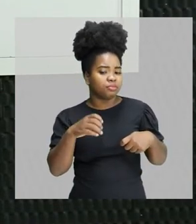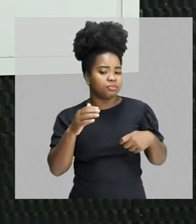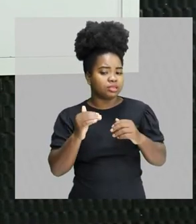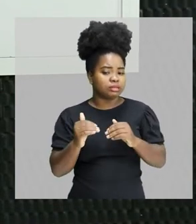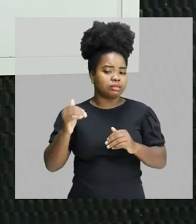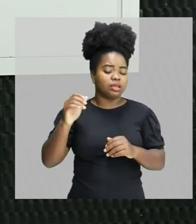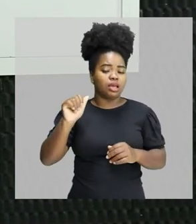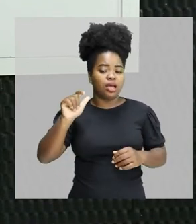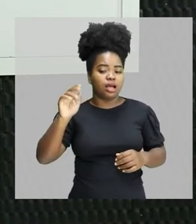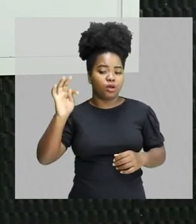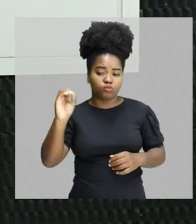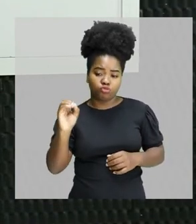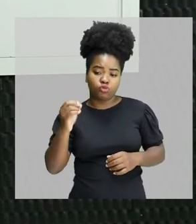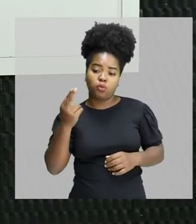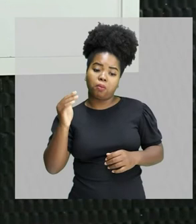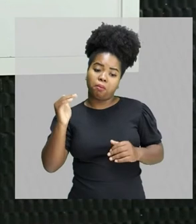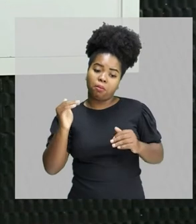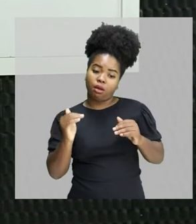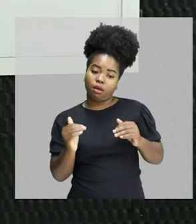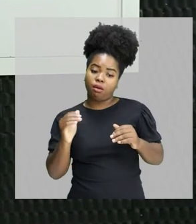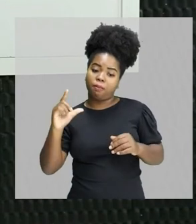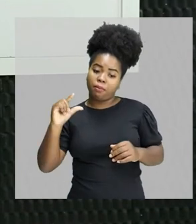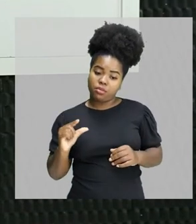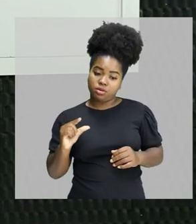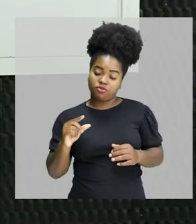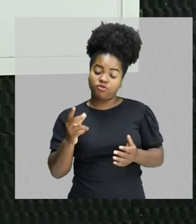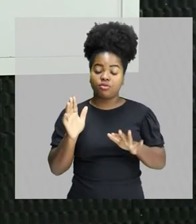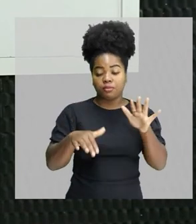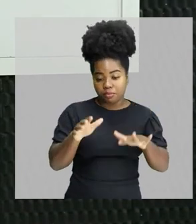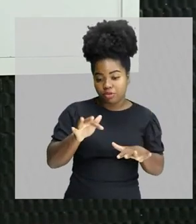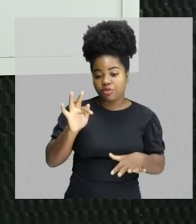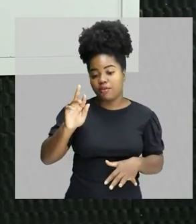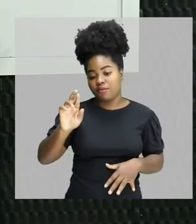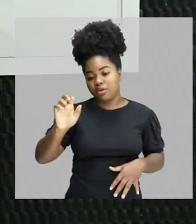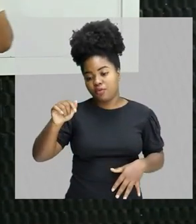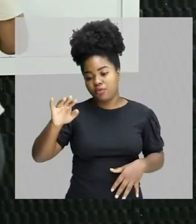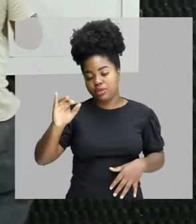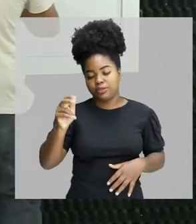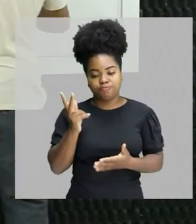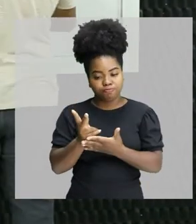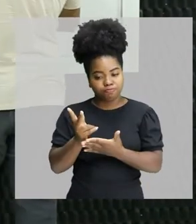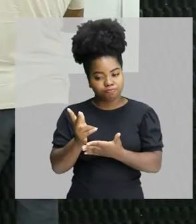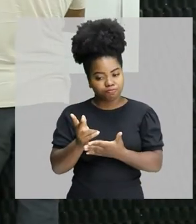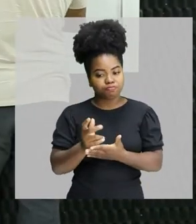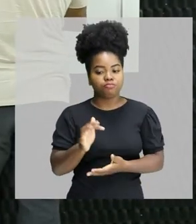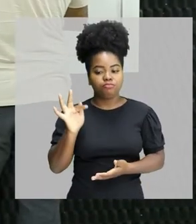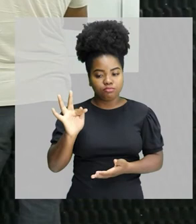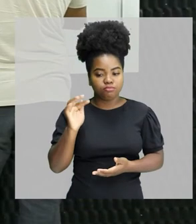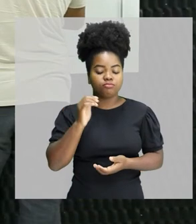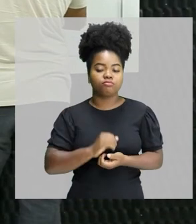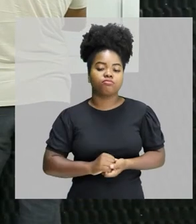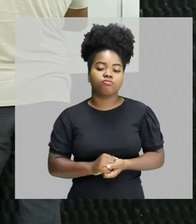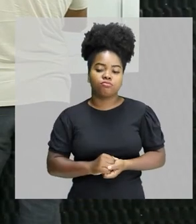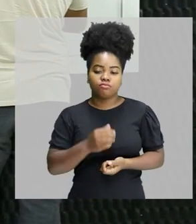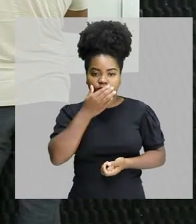baixo. Vai depender da frequência que nós estamos falando. Certo? Então, a altura tem uma relação com